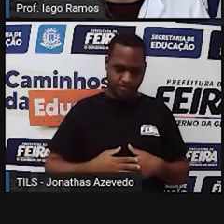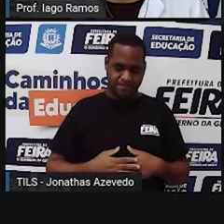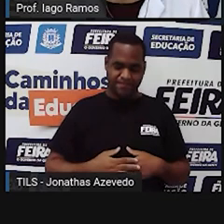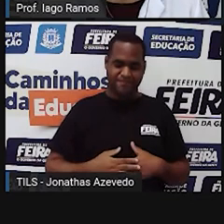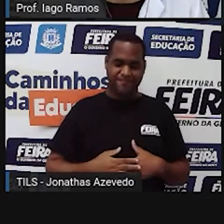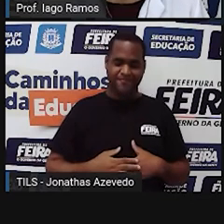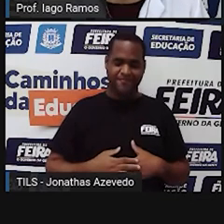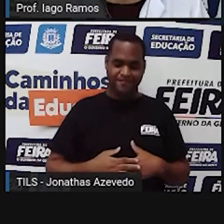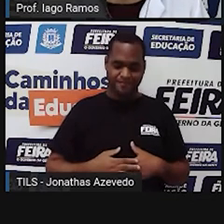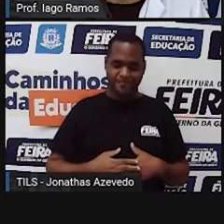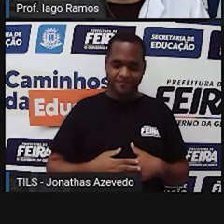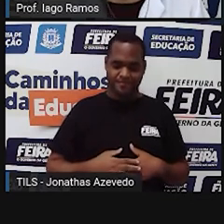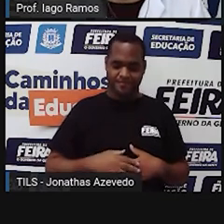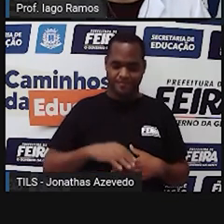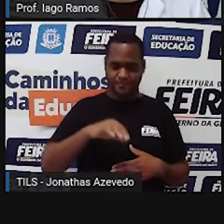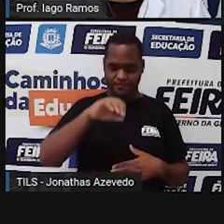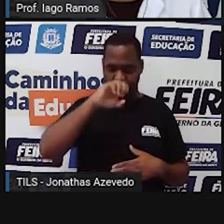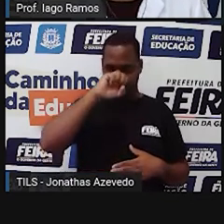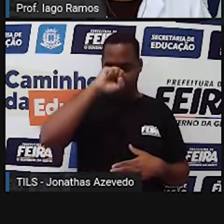Isso, vamos lá.